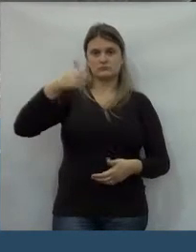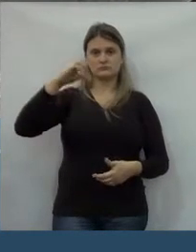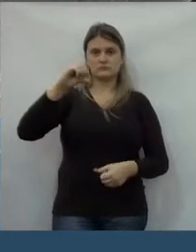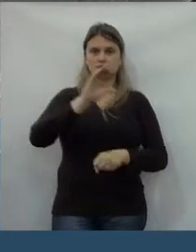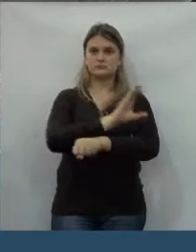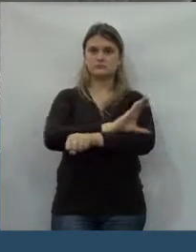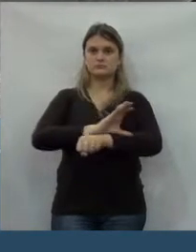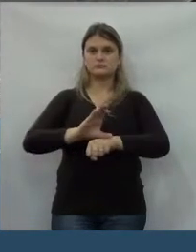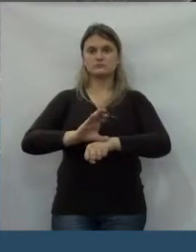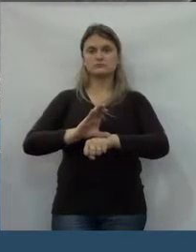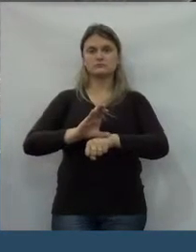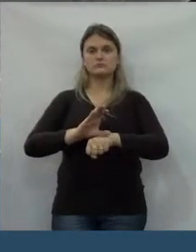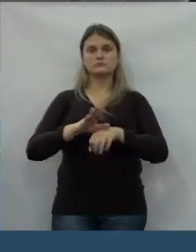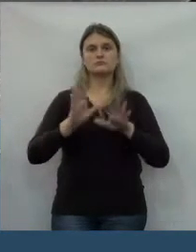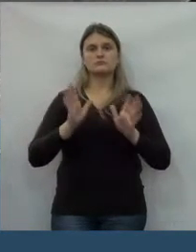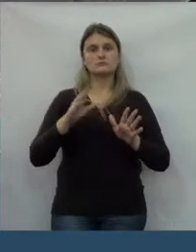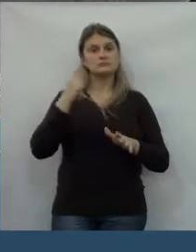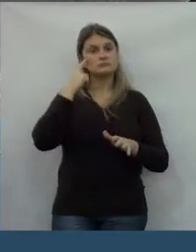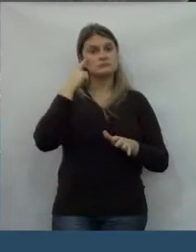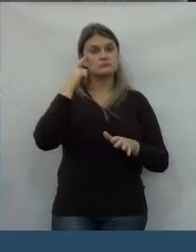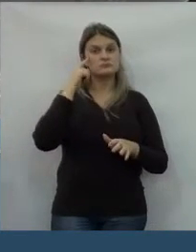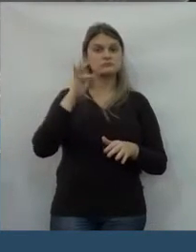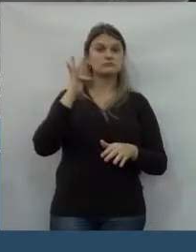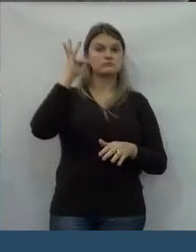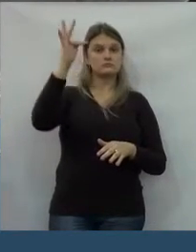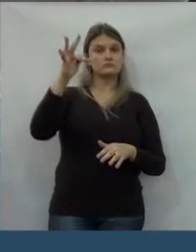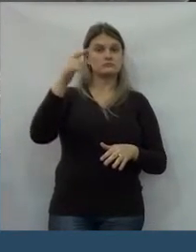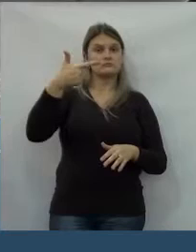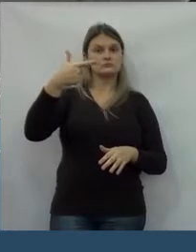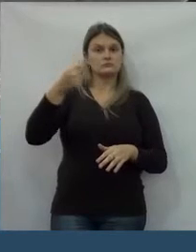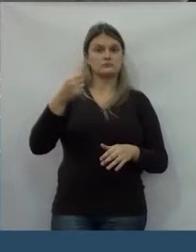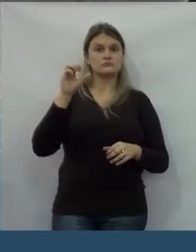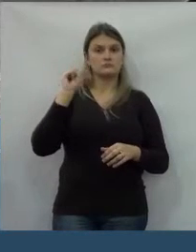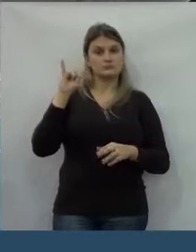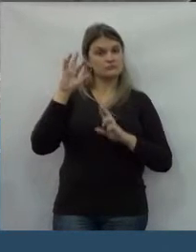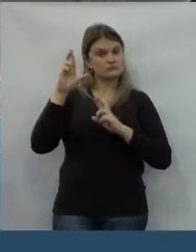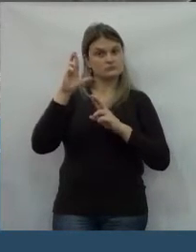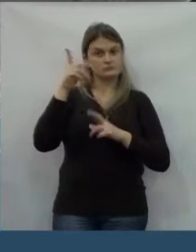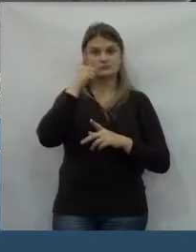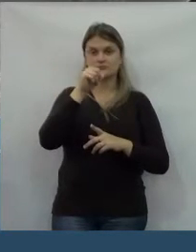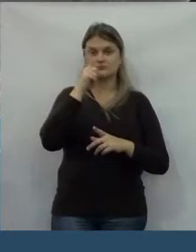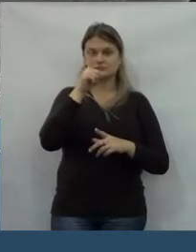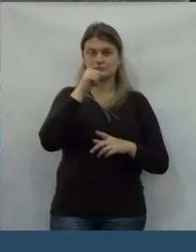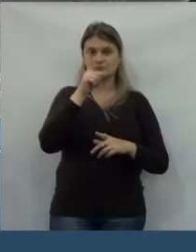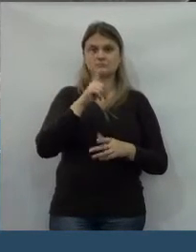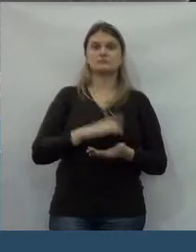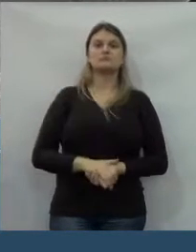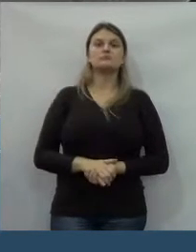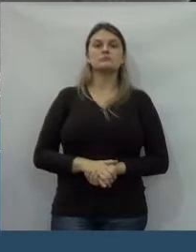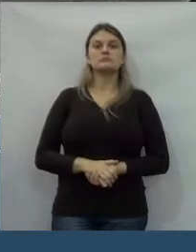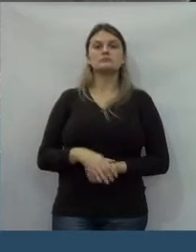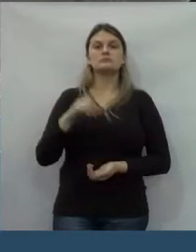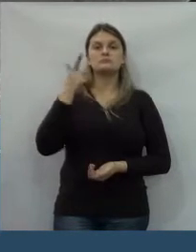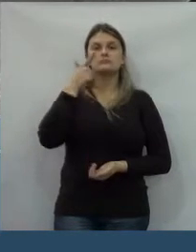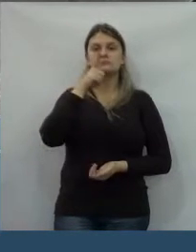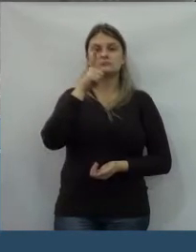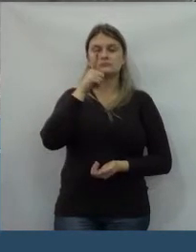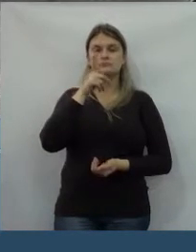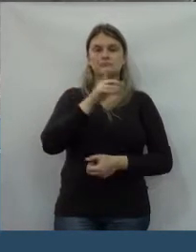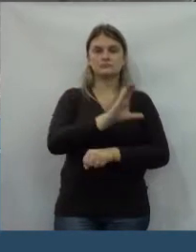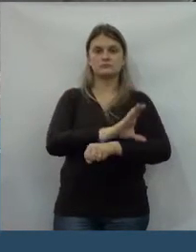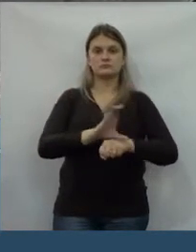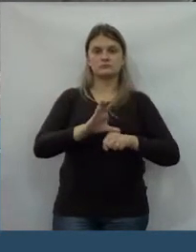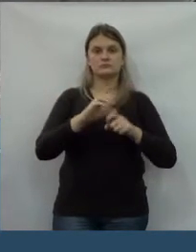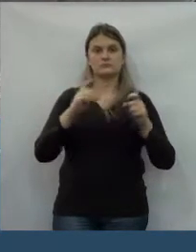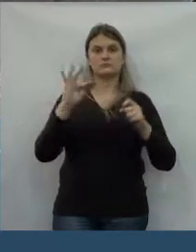cursos. Quem sabe logo lá teremos o 20º, porque se depender do senhor, tenho certeza que nós conseguiremos o